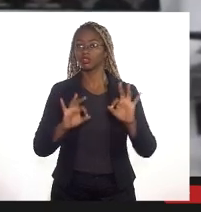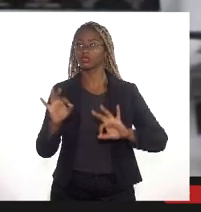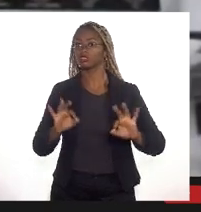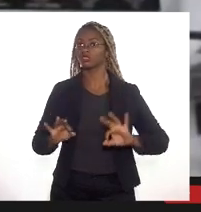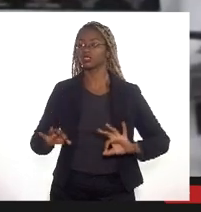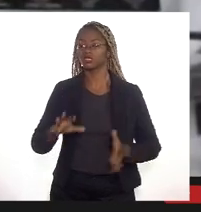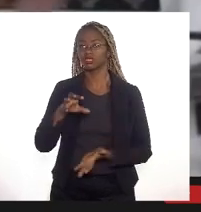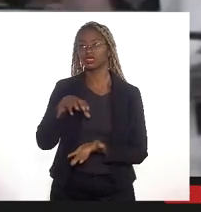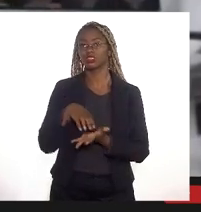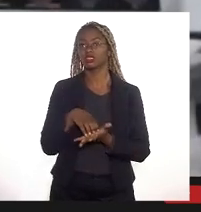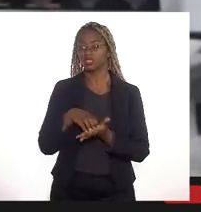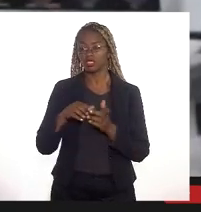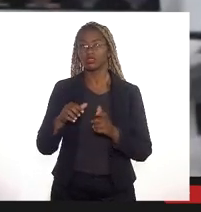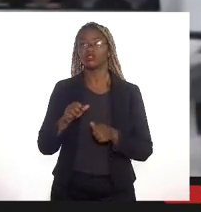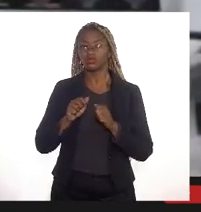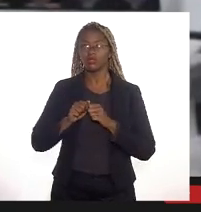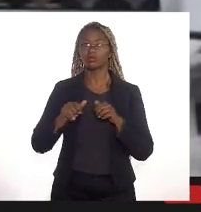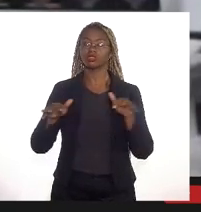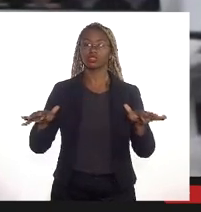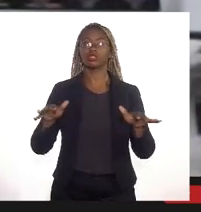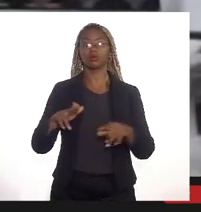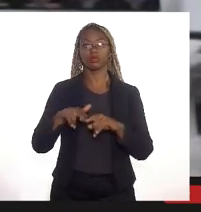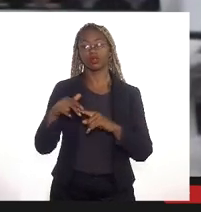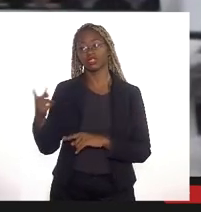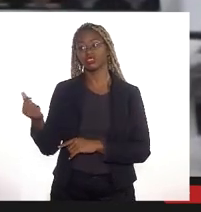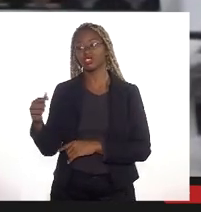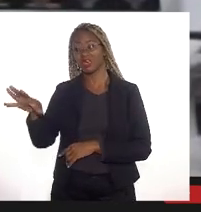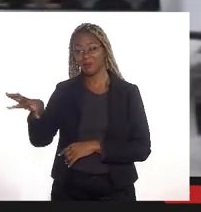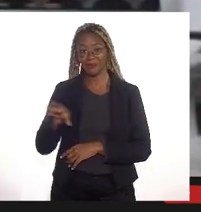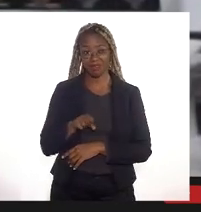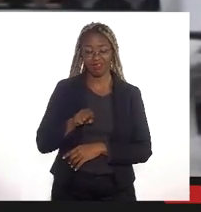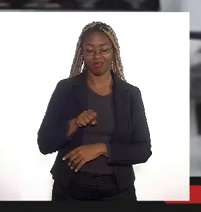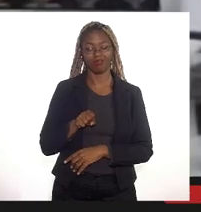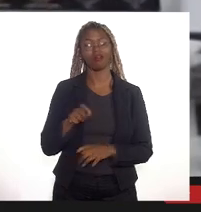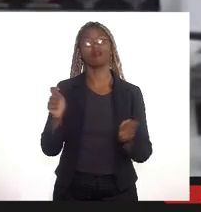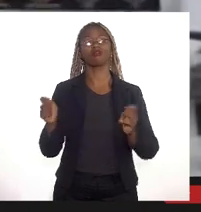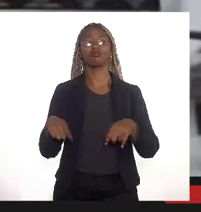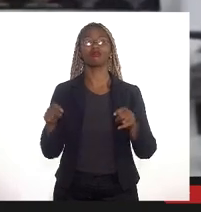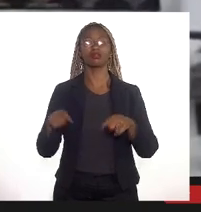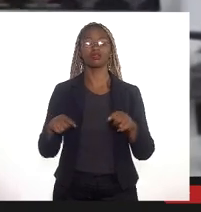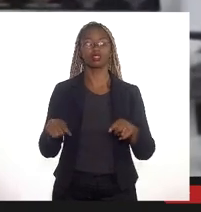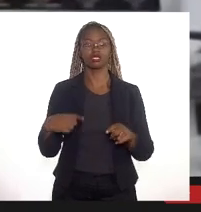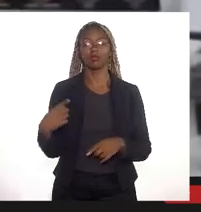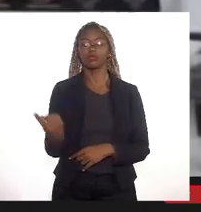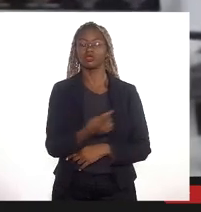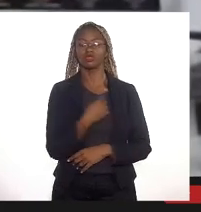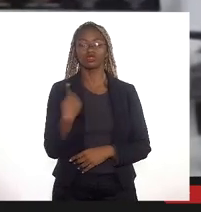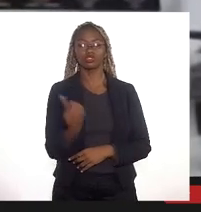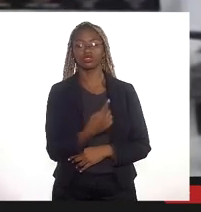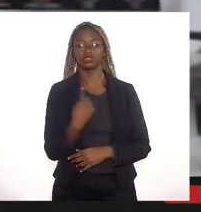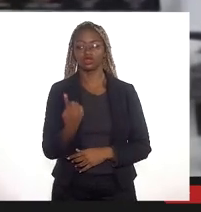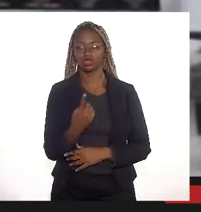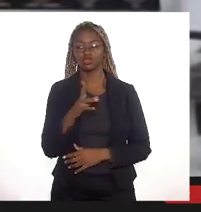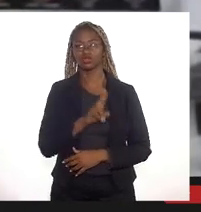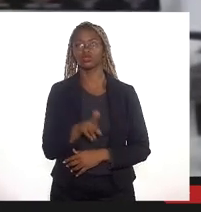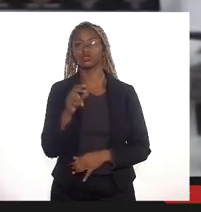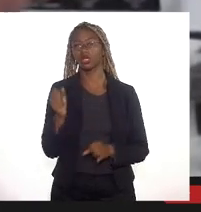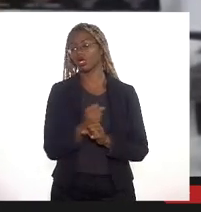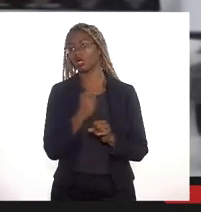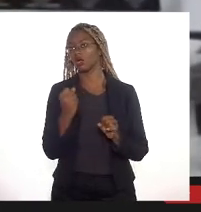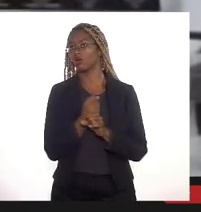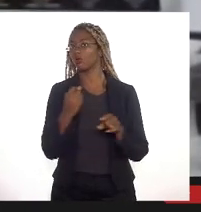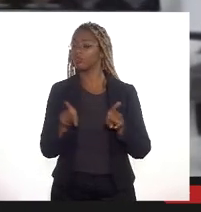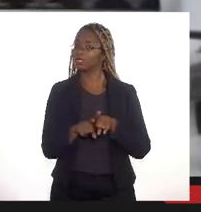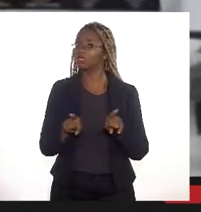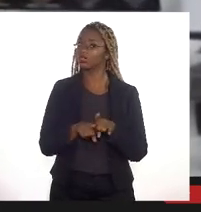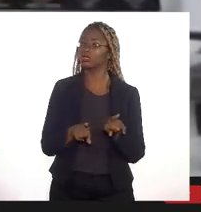abastecimento é dali que vai ter um recurso financeiro suficiente para que a gente consiga fazer a implantação dessa obra e fazer com